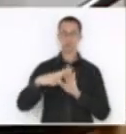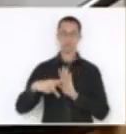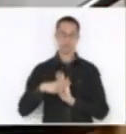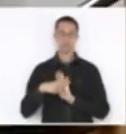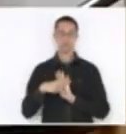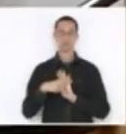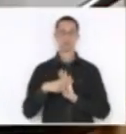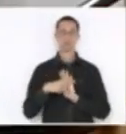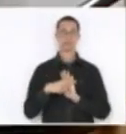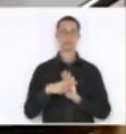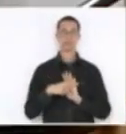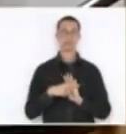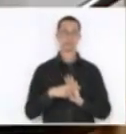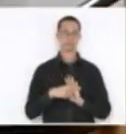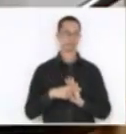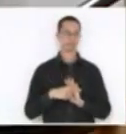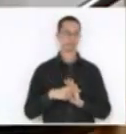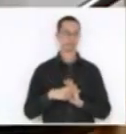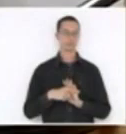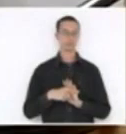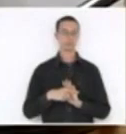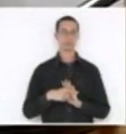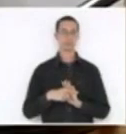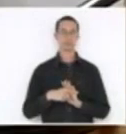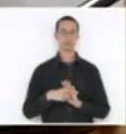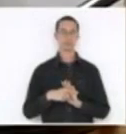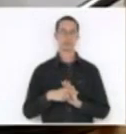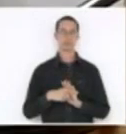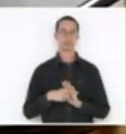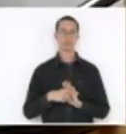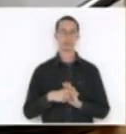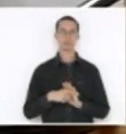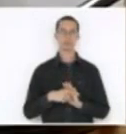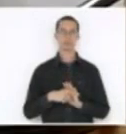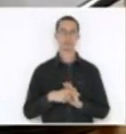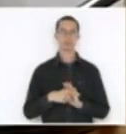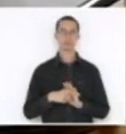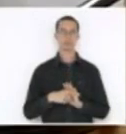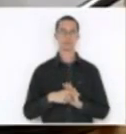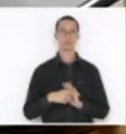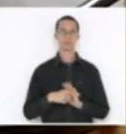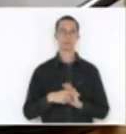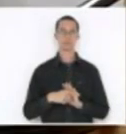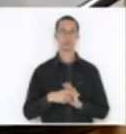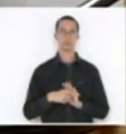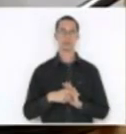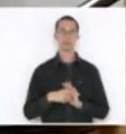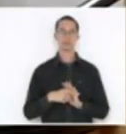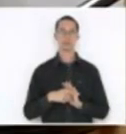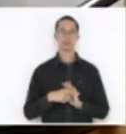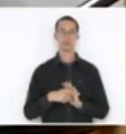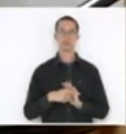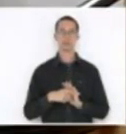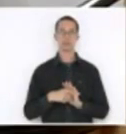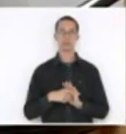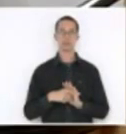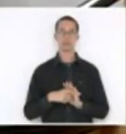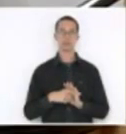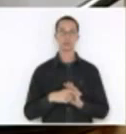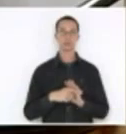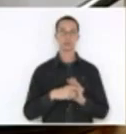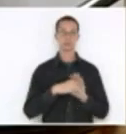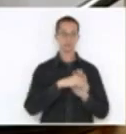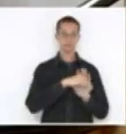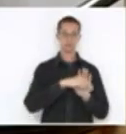repristina, utiliza uma manobra